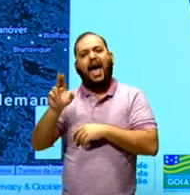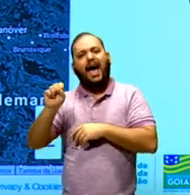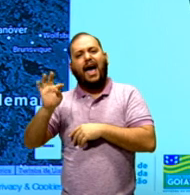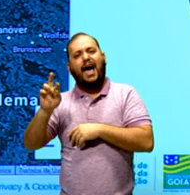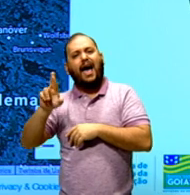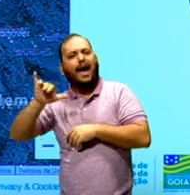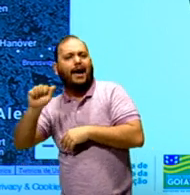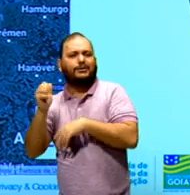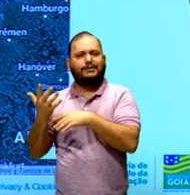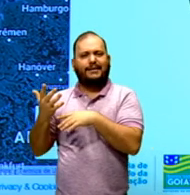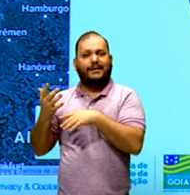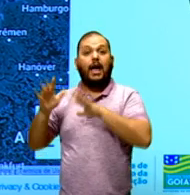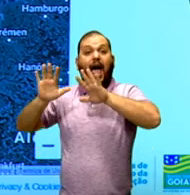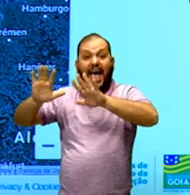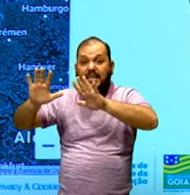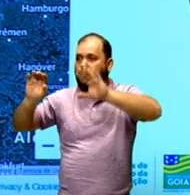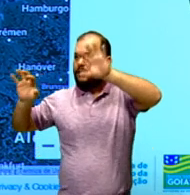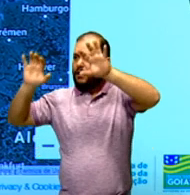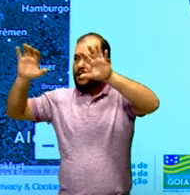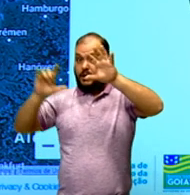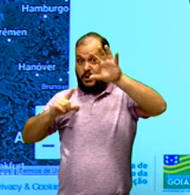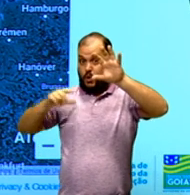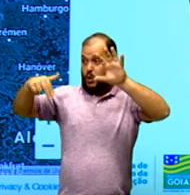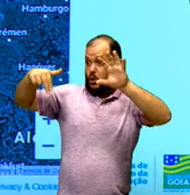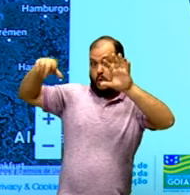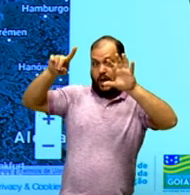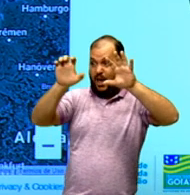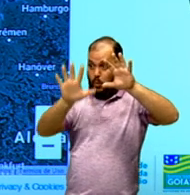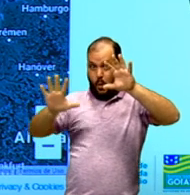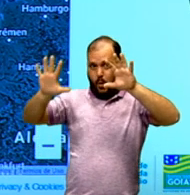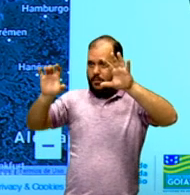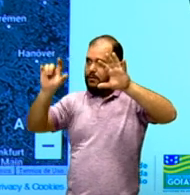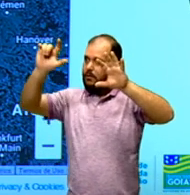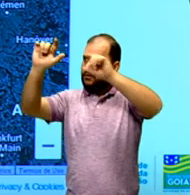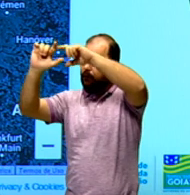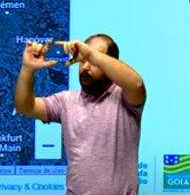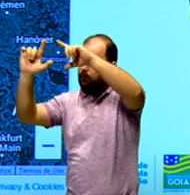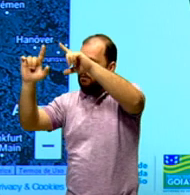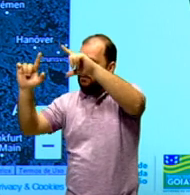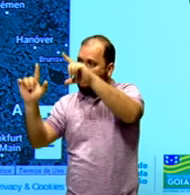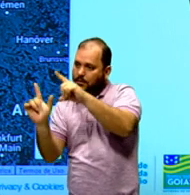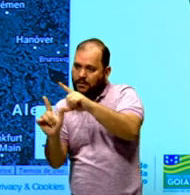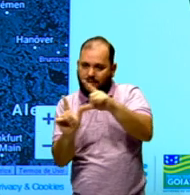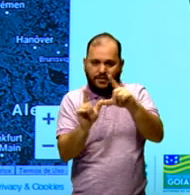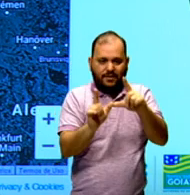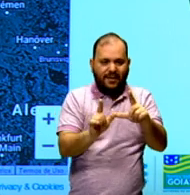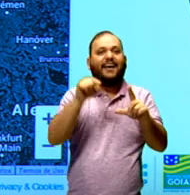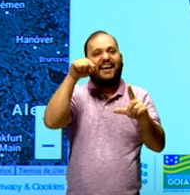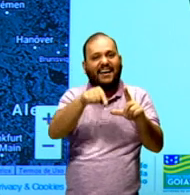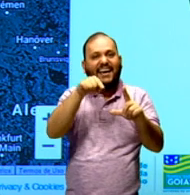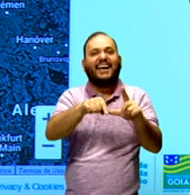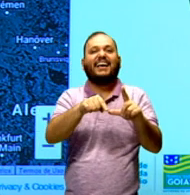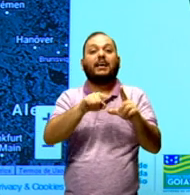aqui, mais ou menos na região noroeste da Europa. Então, o Reino Unido, ele é